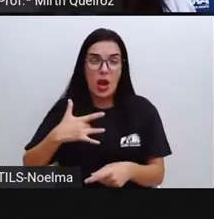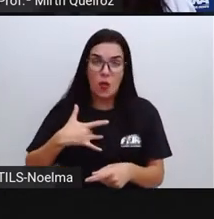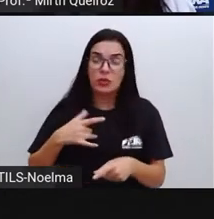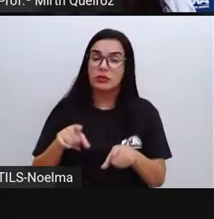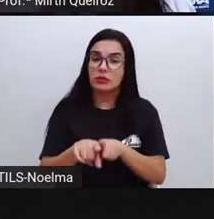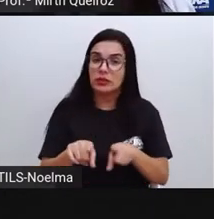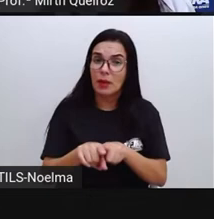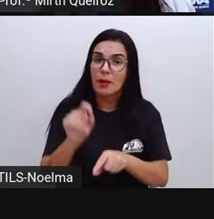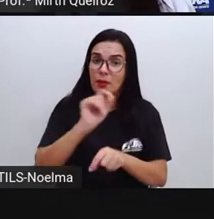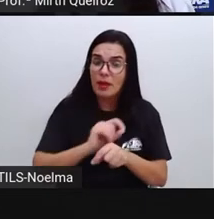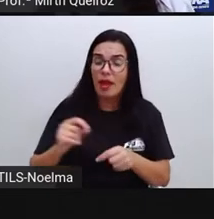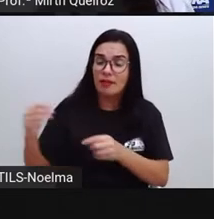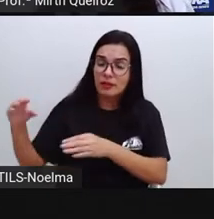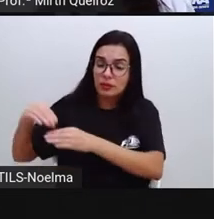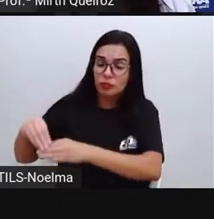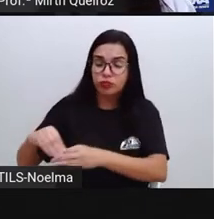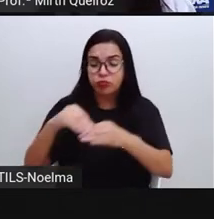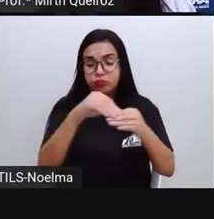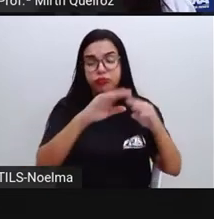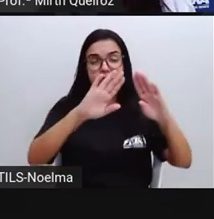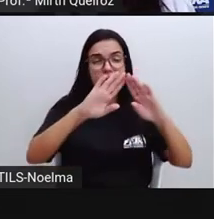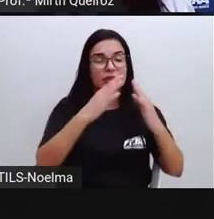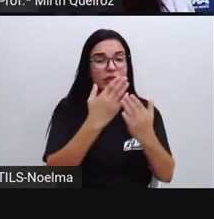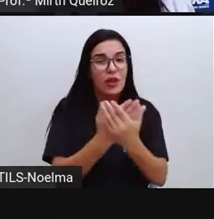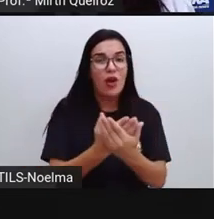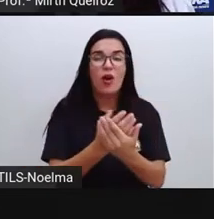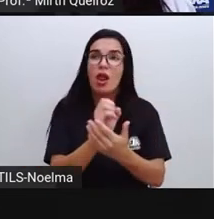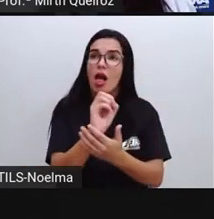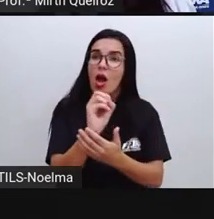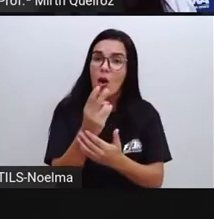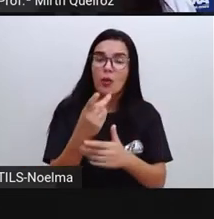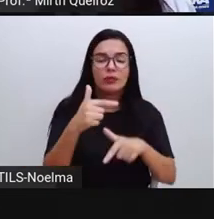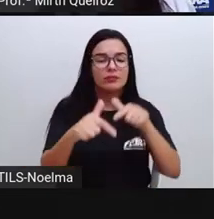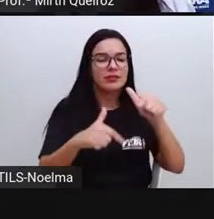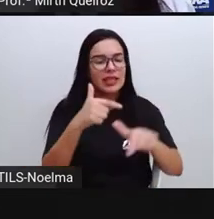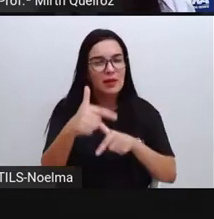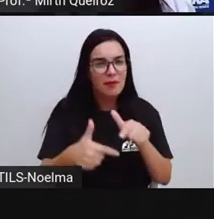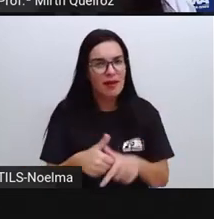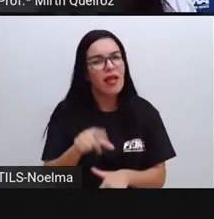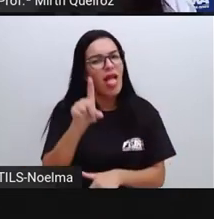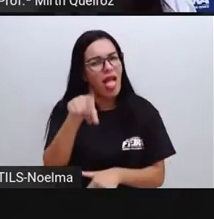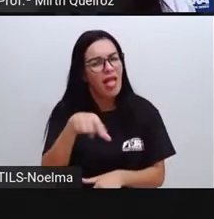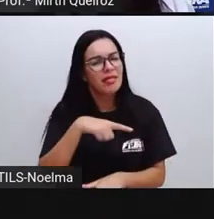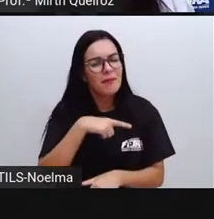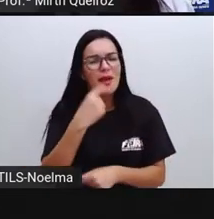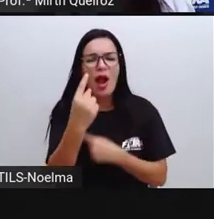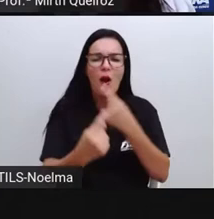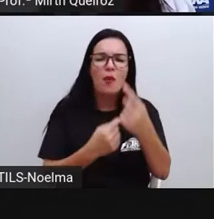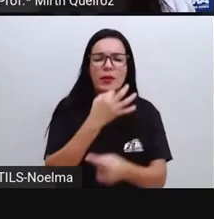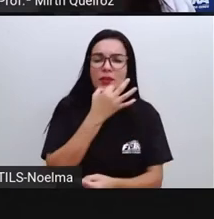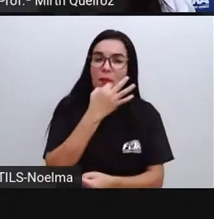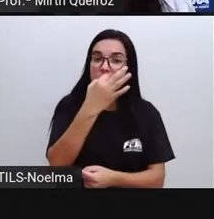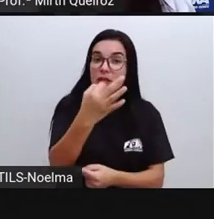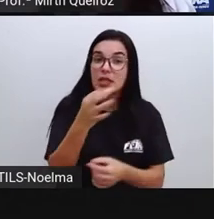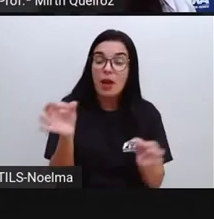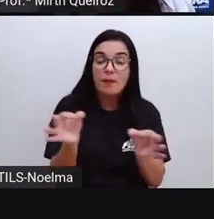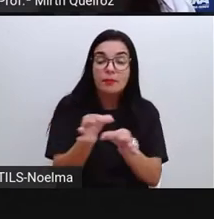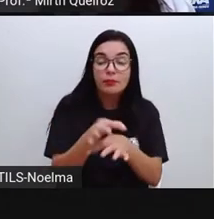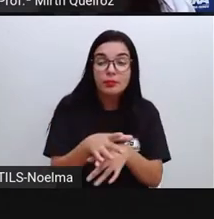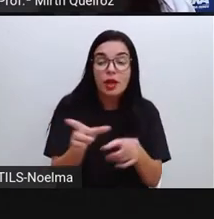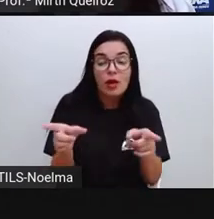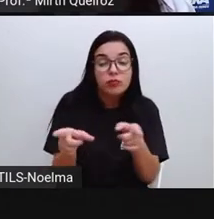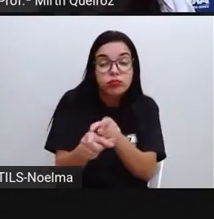os seus trabalhos ou para a escola, no caso dos estudantes. Seria algumas das soluções para que a gente pudesse